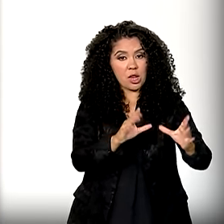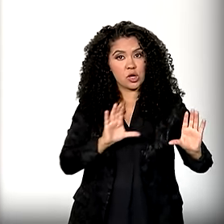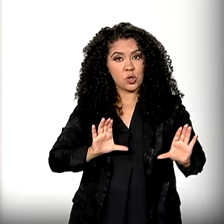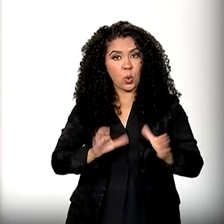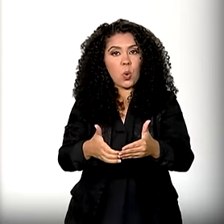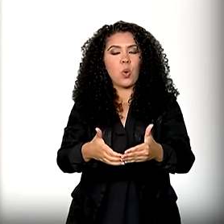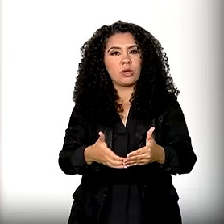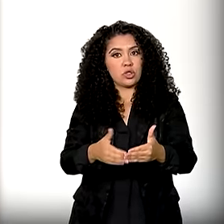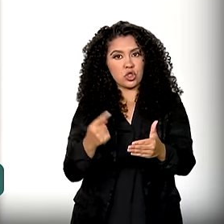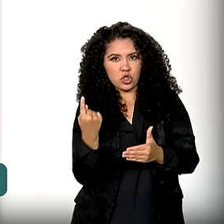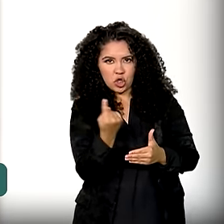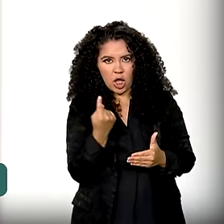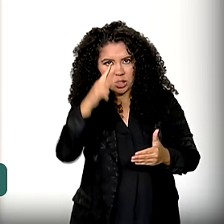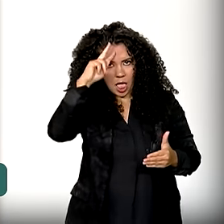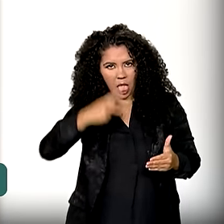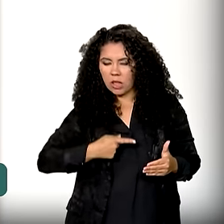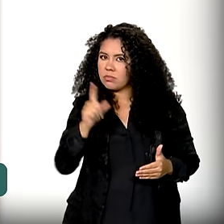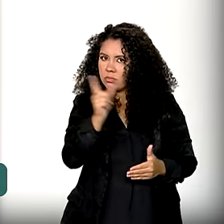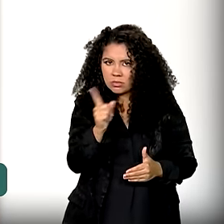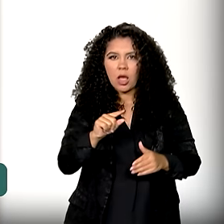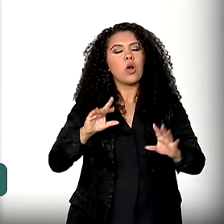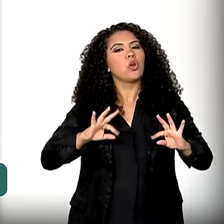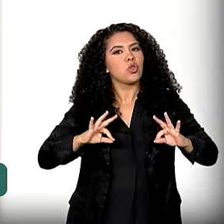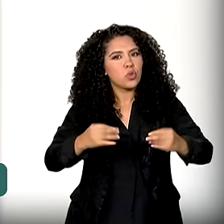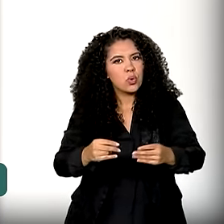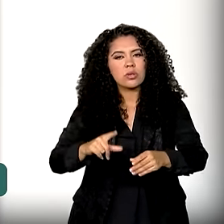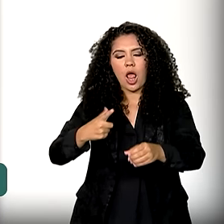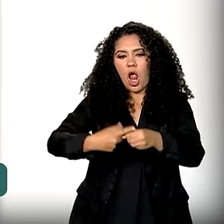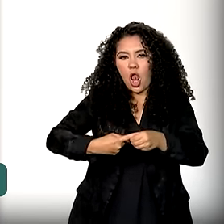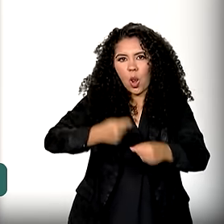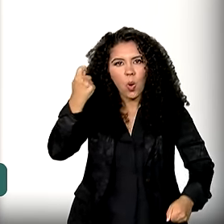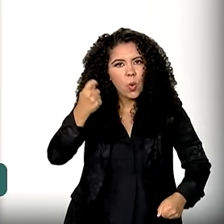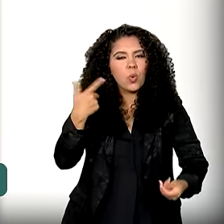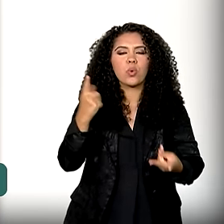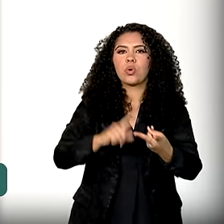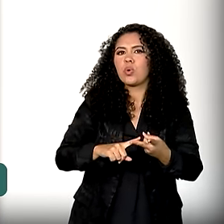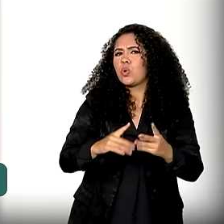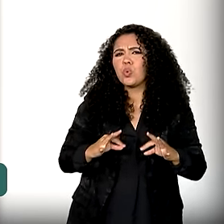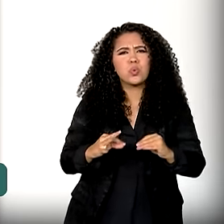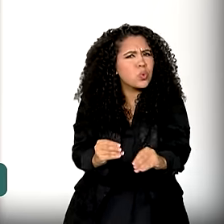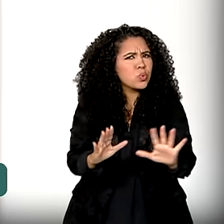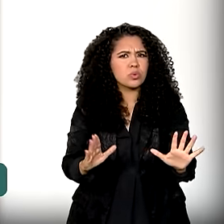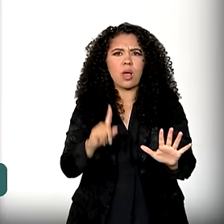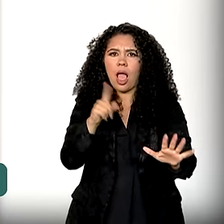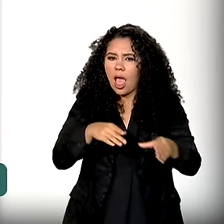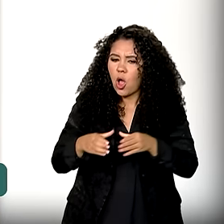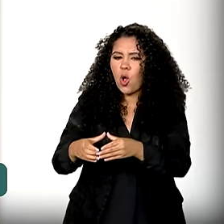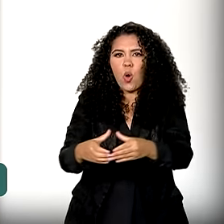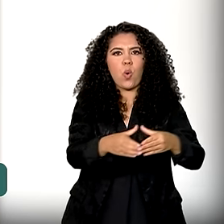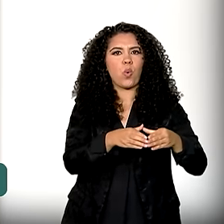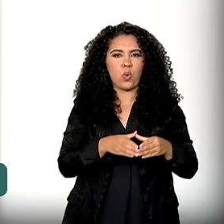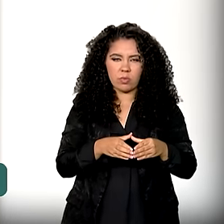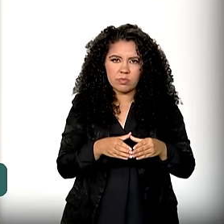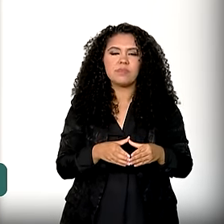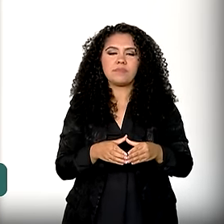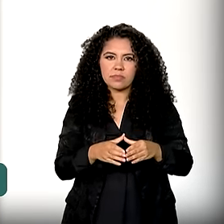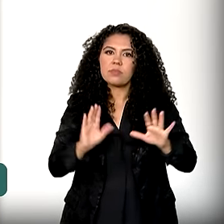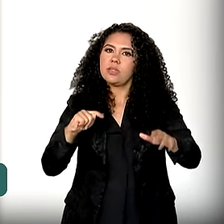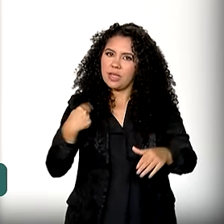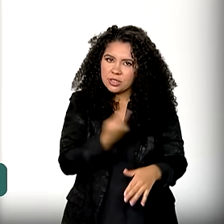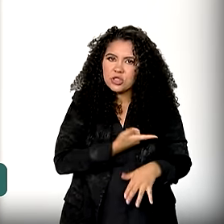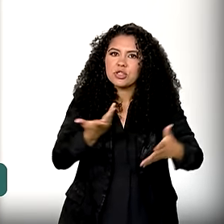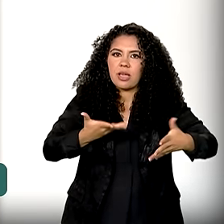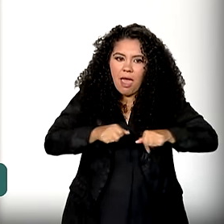nada vai sozinho, tudo é no coletivo, tanto lucro quanto tudo é no coletivo. E a gente quer se